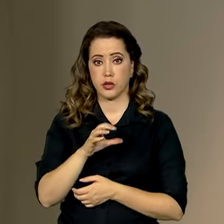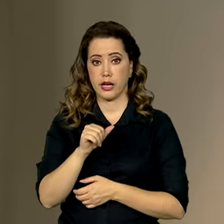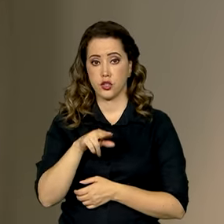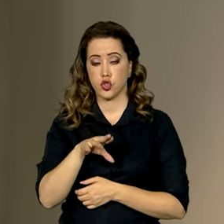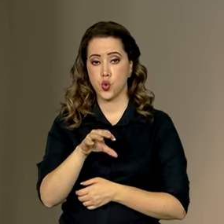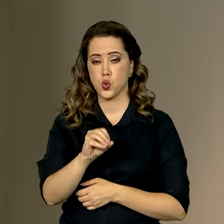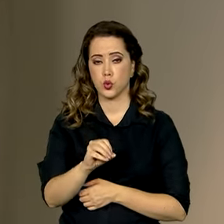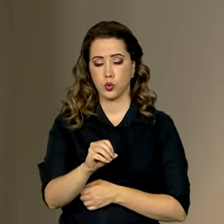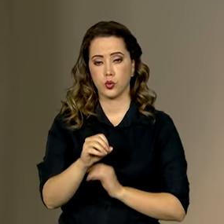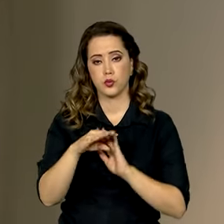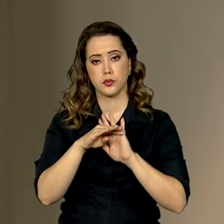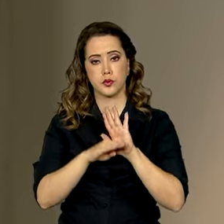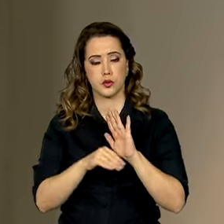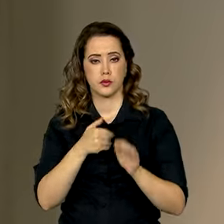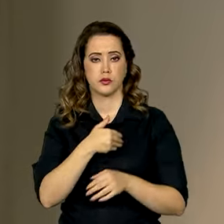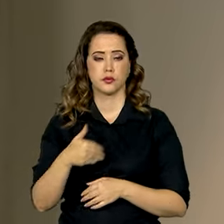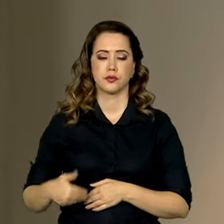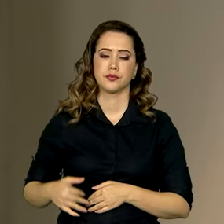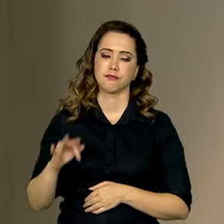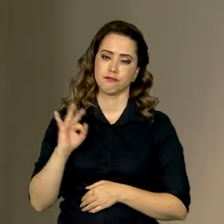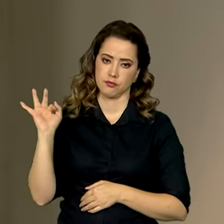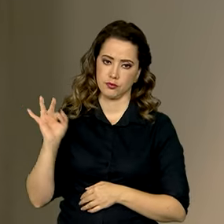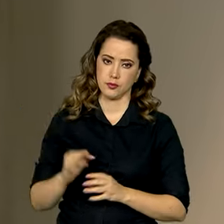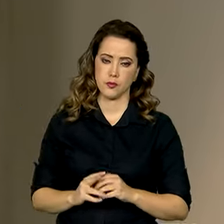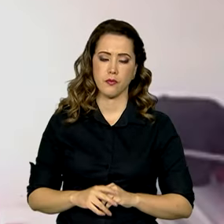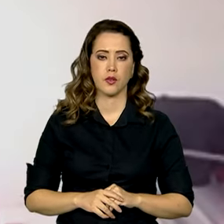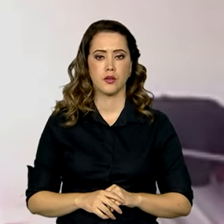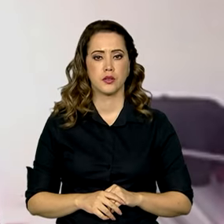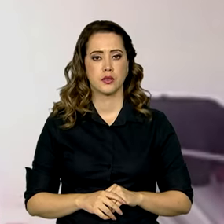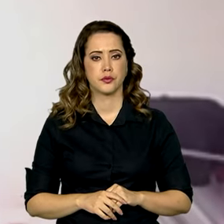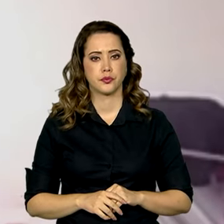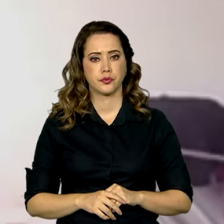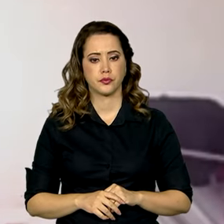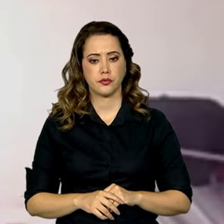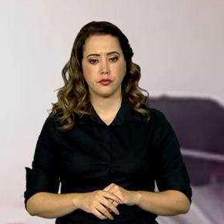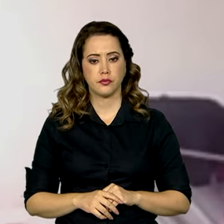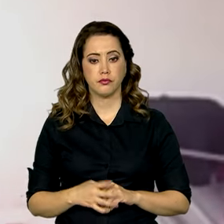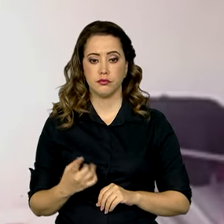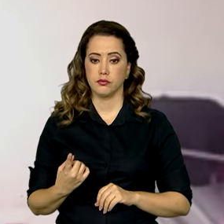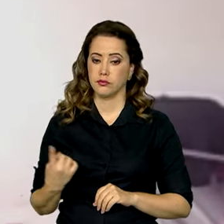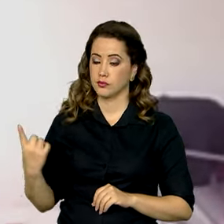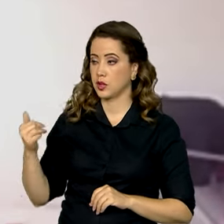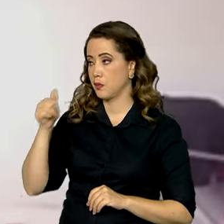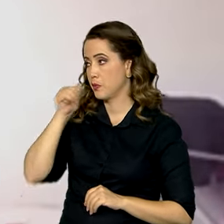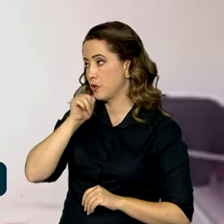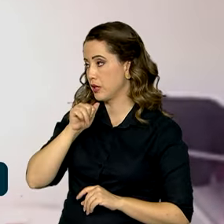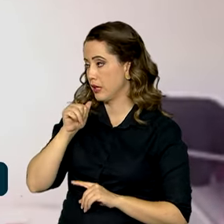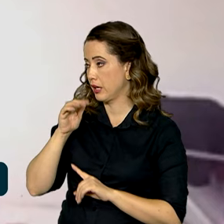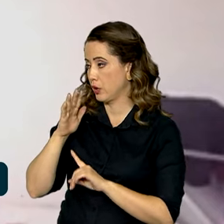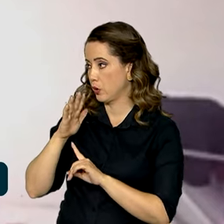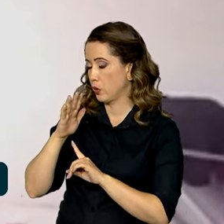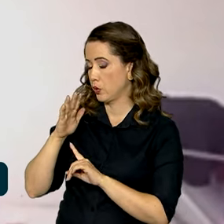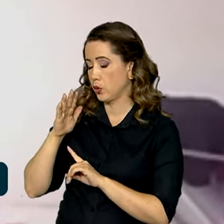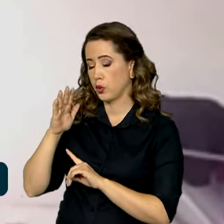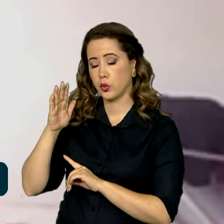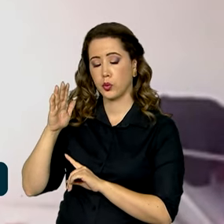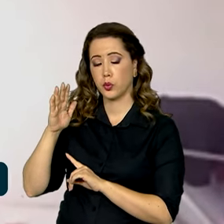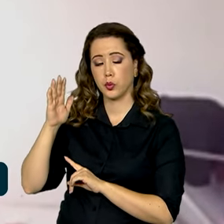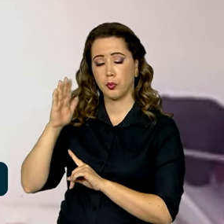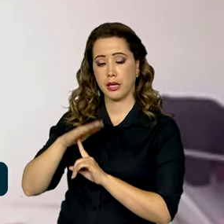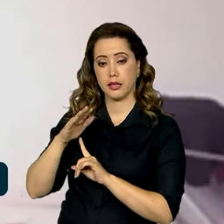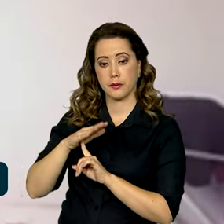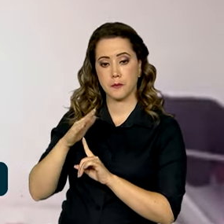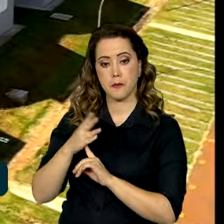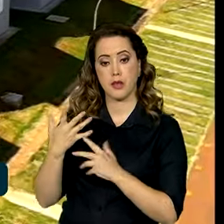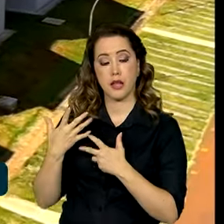Cadastro Único de Programas Sociais do Governo Federal. A paranaense Ariandra recebeu uma moradia